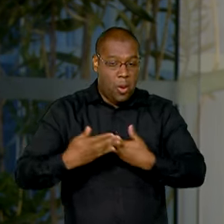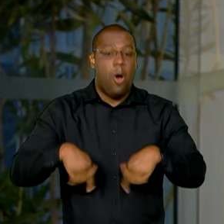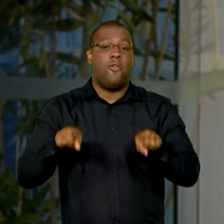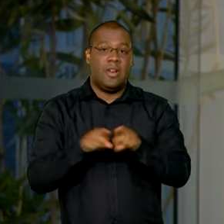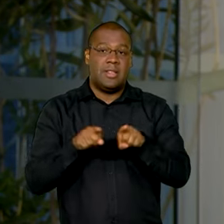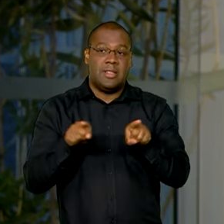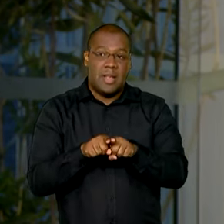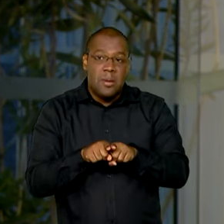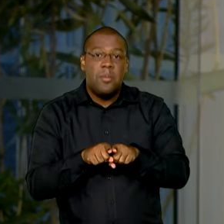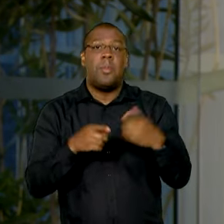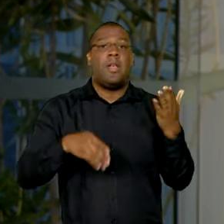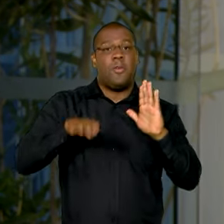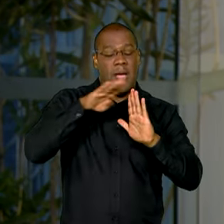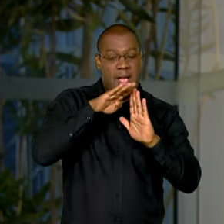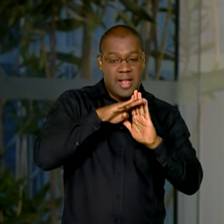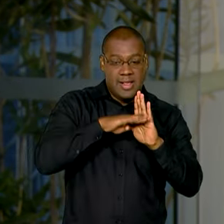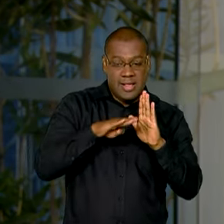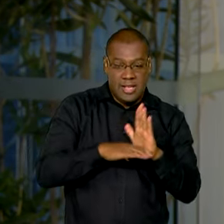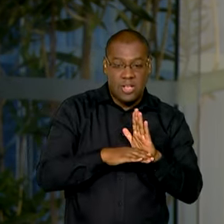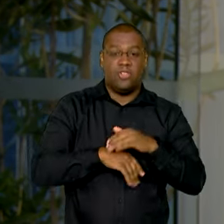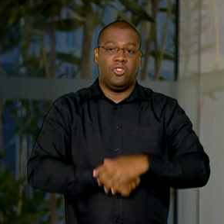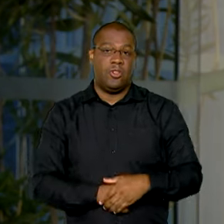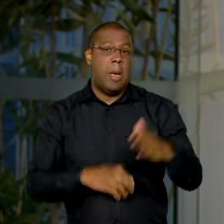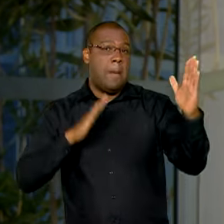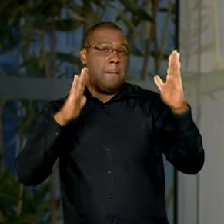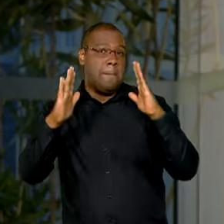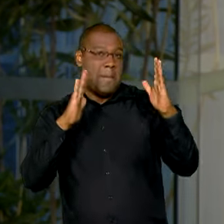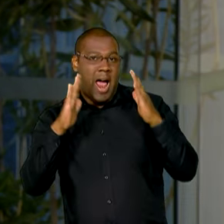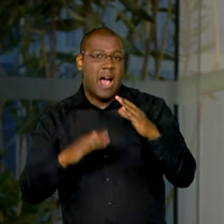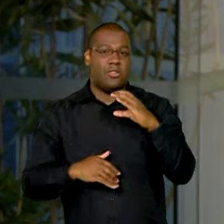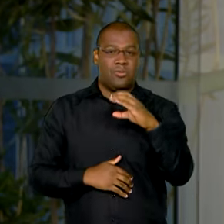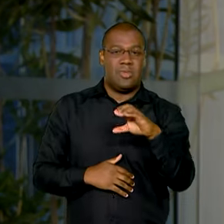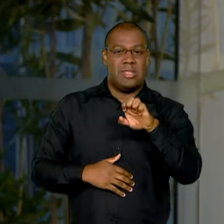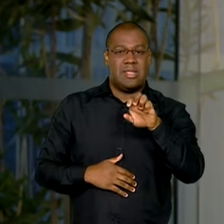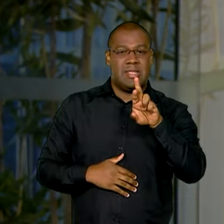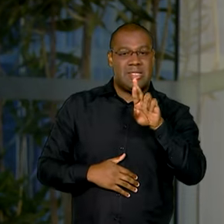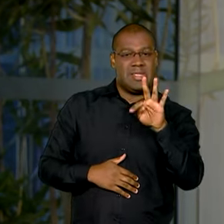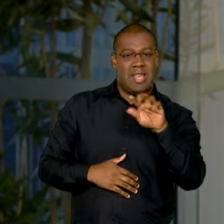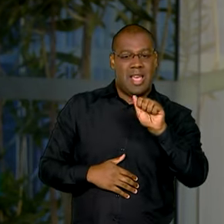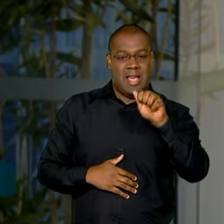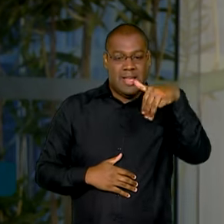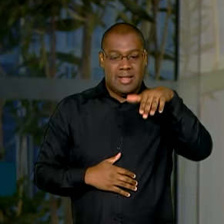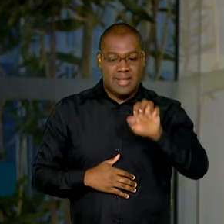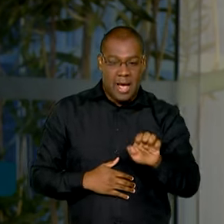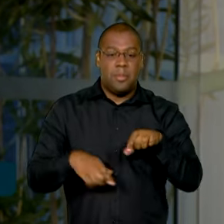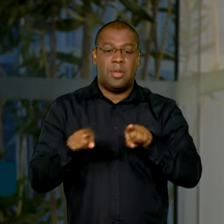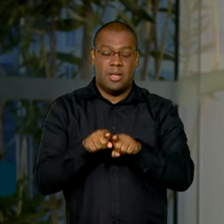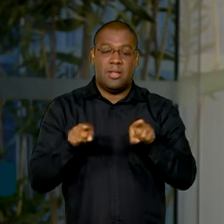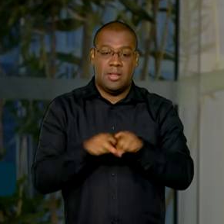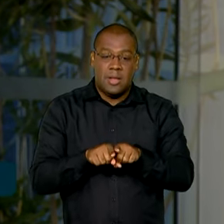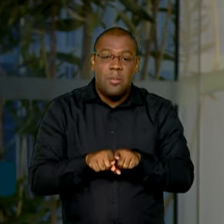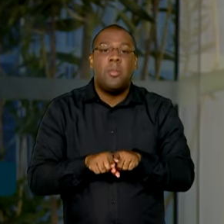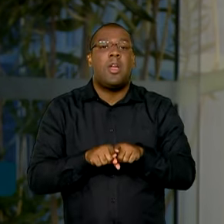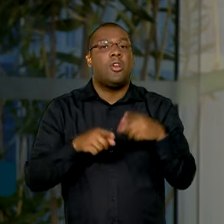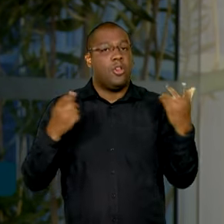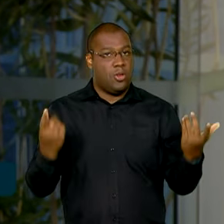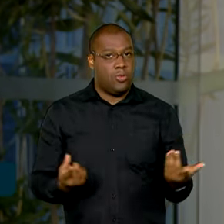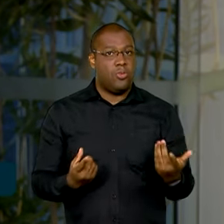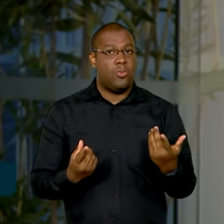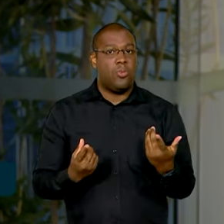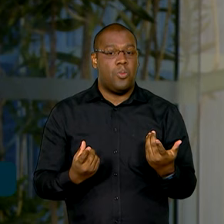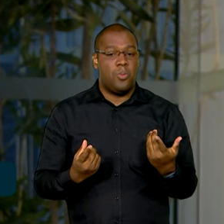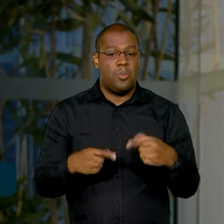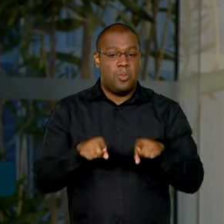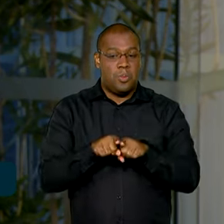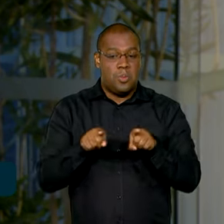listas de espera, sobre a validade do certame e também sobre como vão funcionar as notas finais. As inscrições